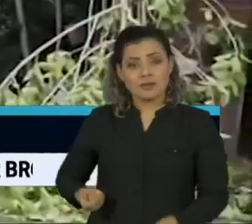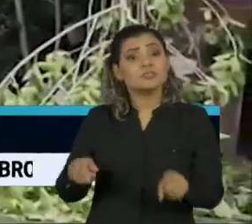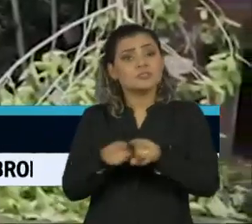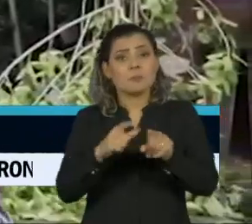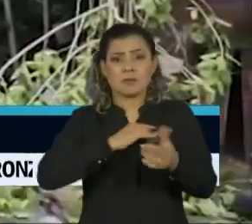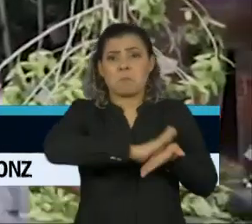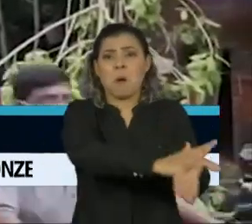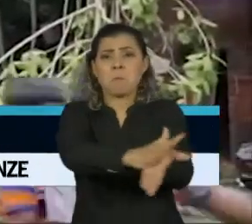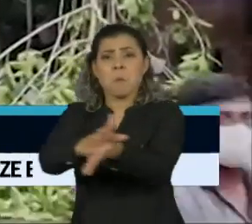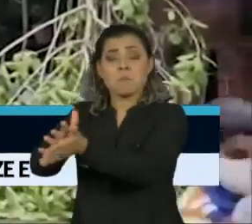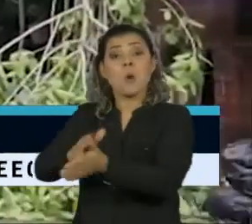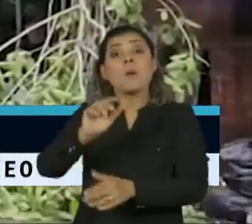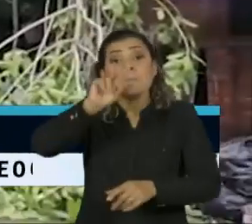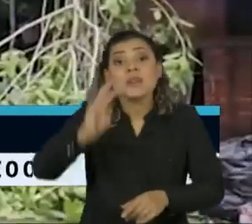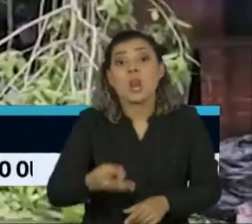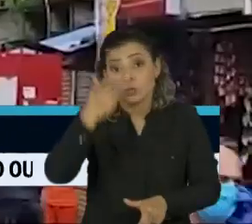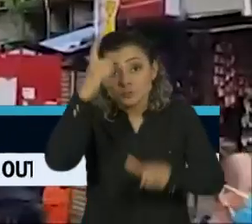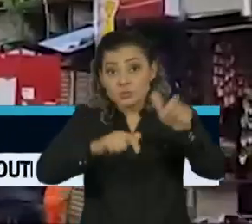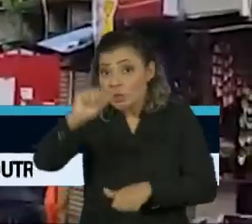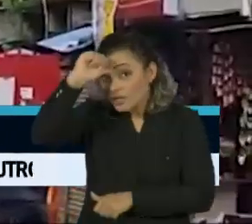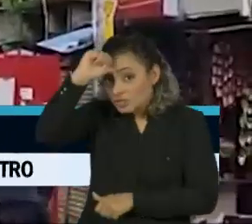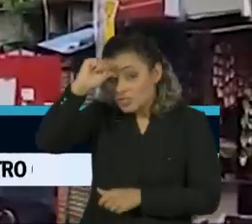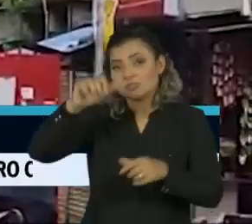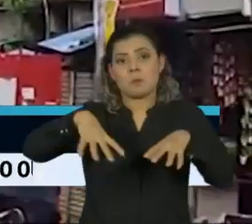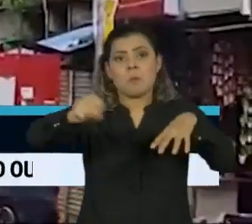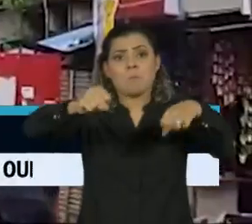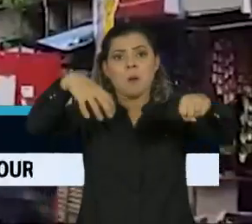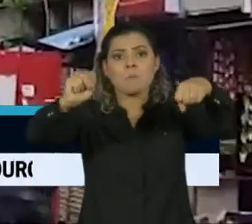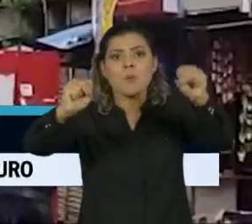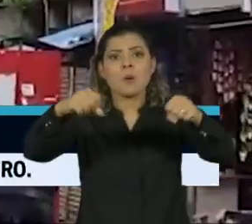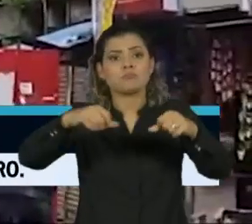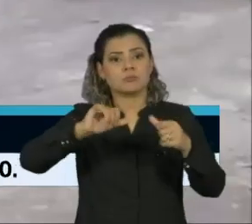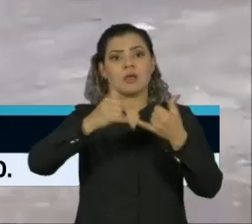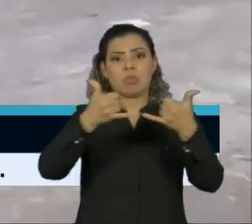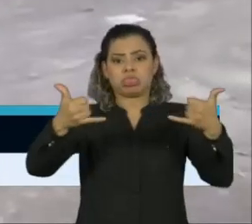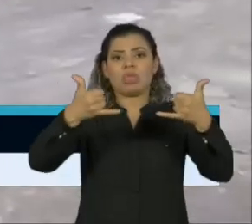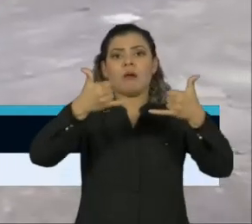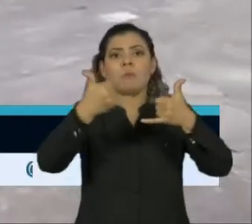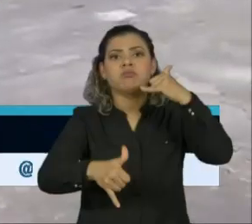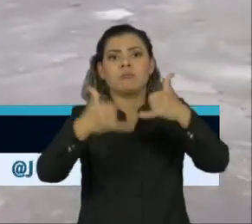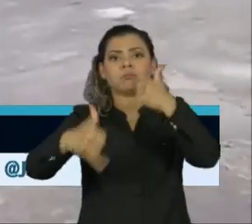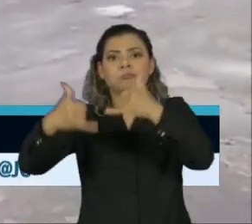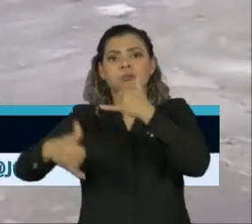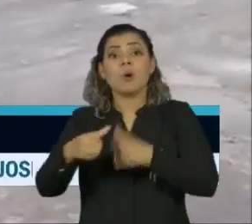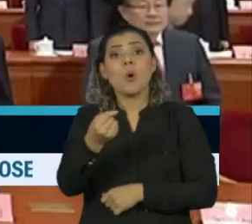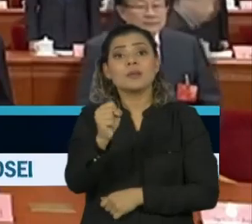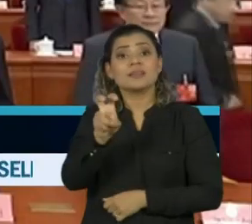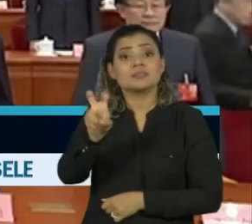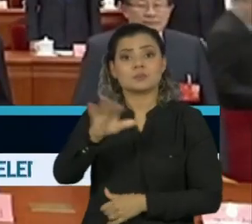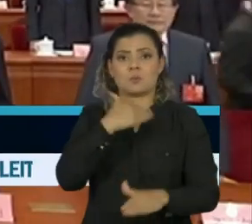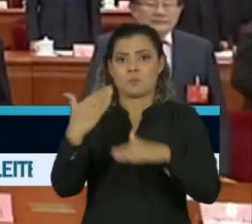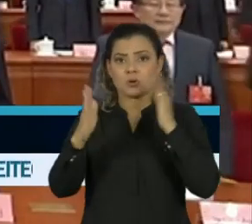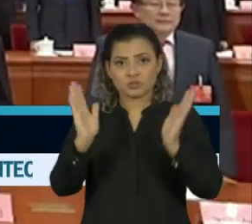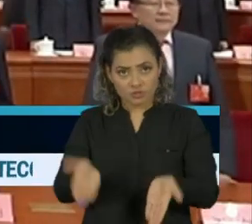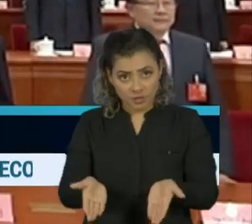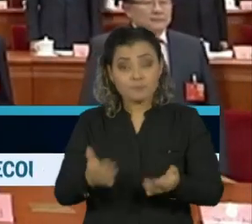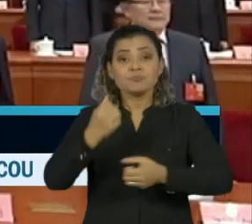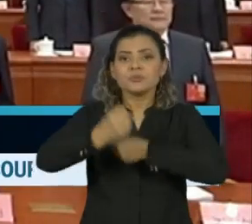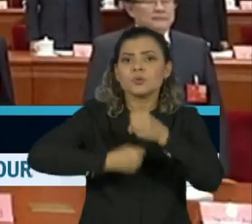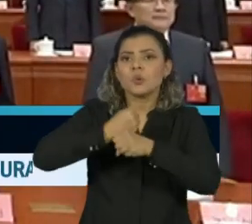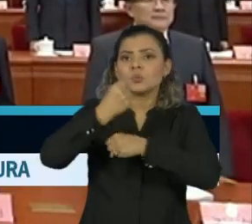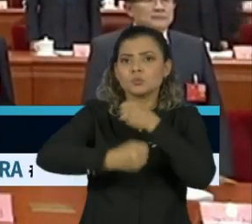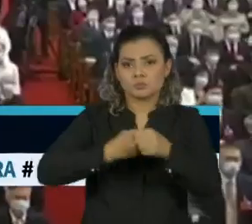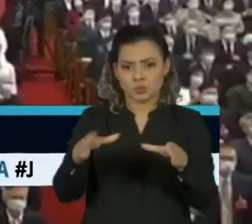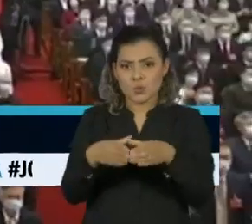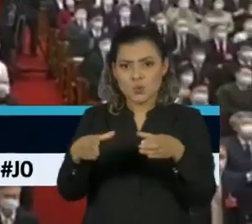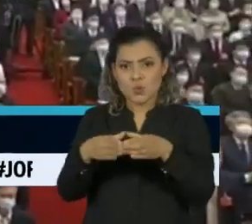deixaram milhões de indianos sem energia elétrica. Um balanço parcial aponta 85 mortes. A sessão anual do Congresso